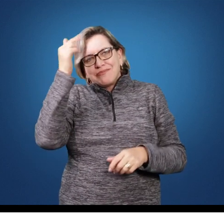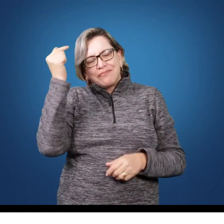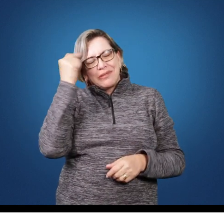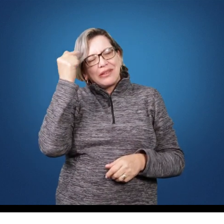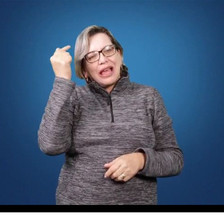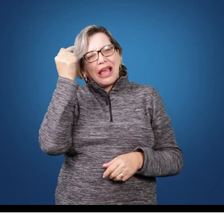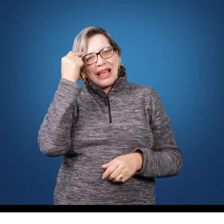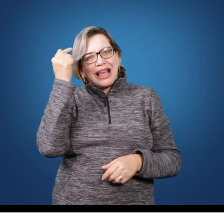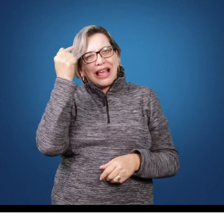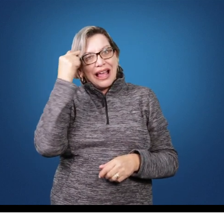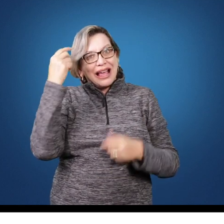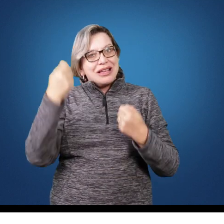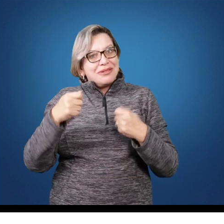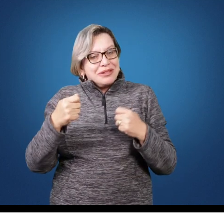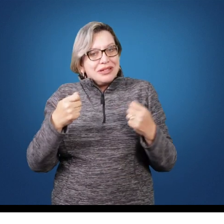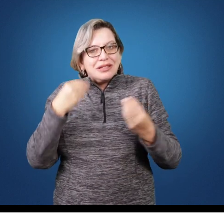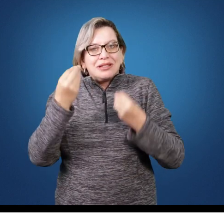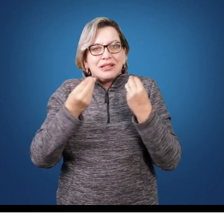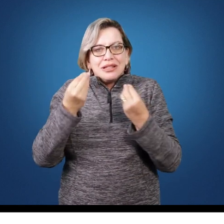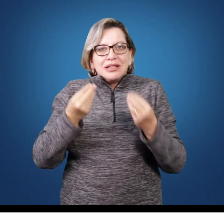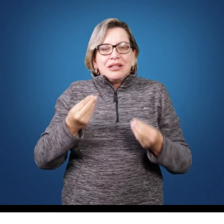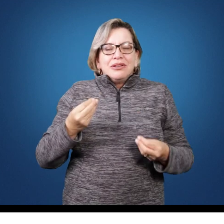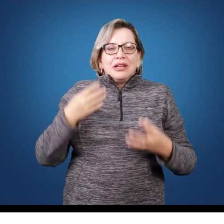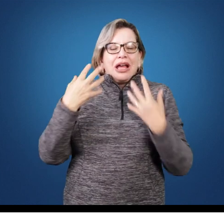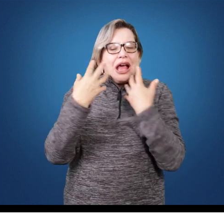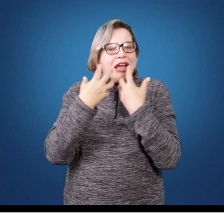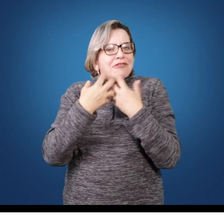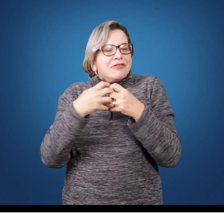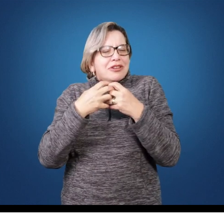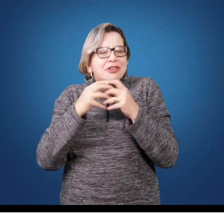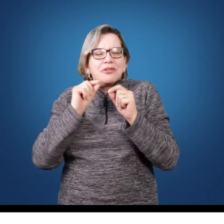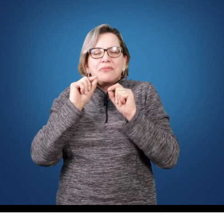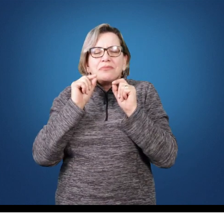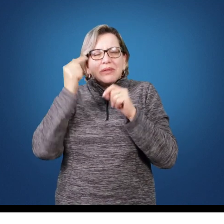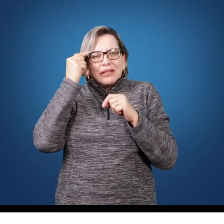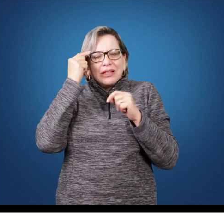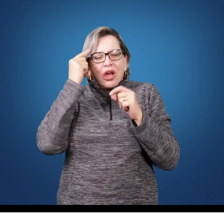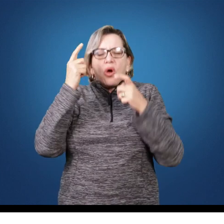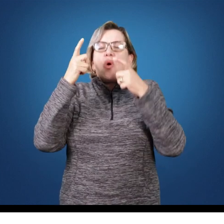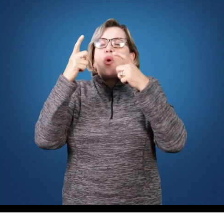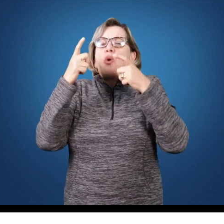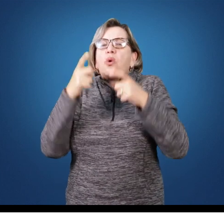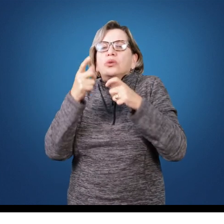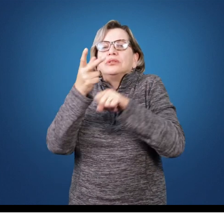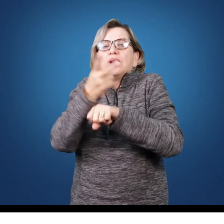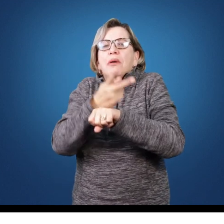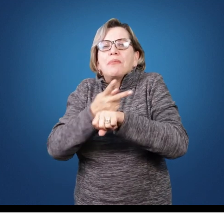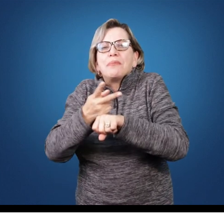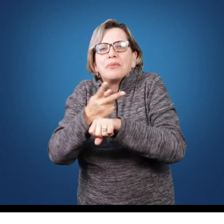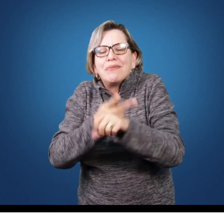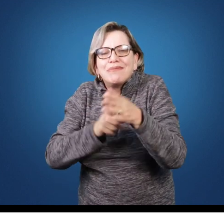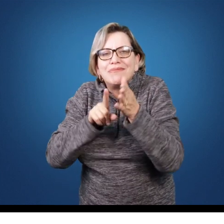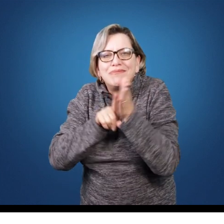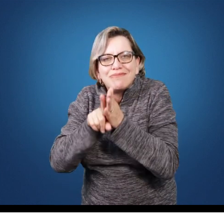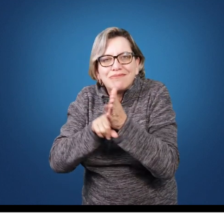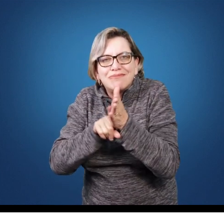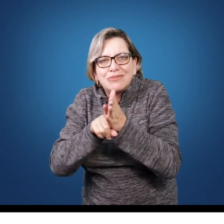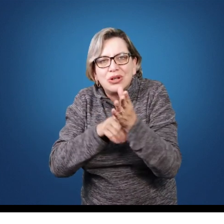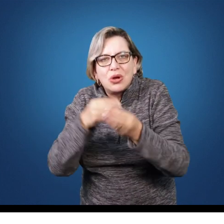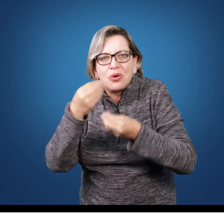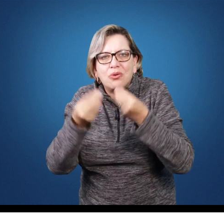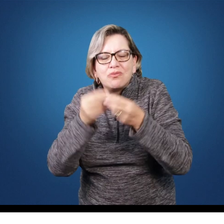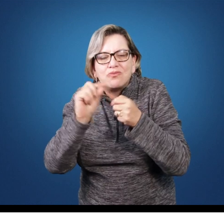para a gente pensar em relação a onde a gente tem buscado e constituído o nosso